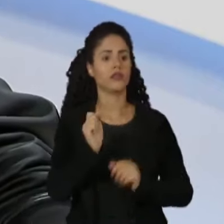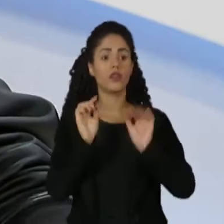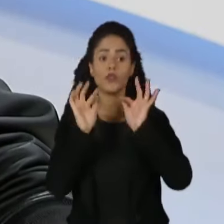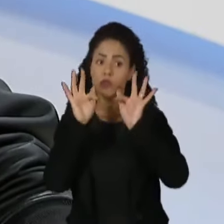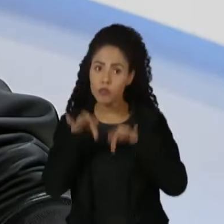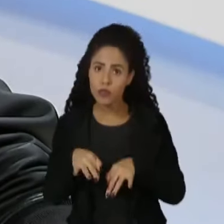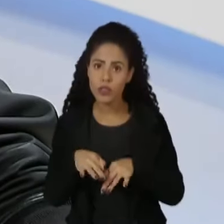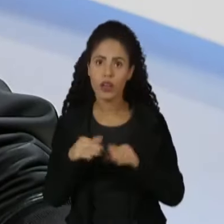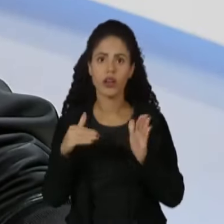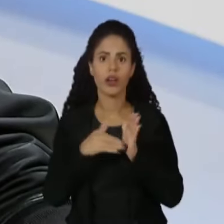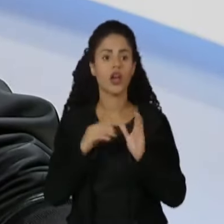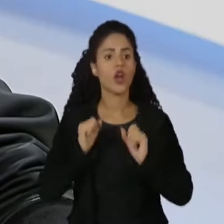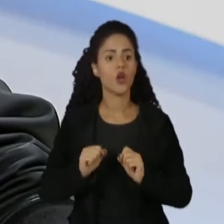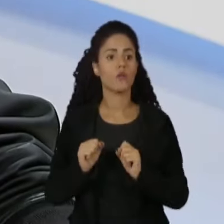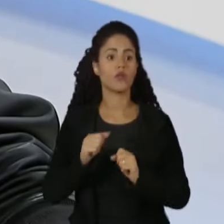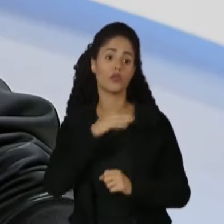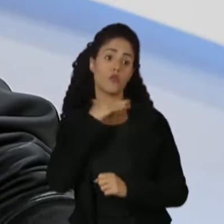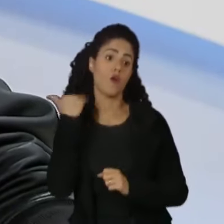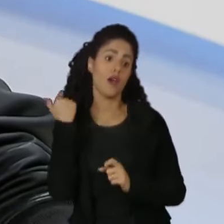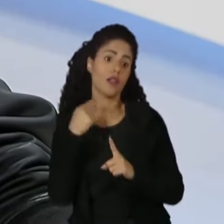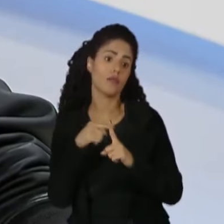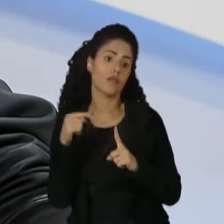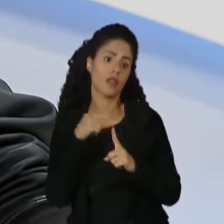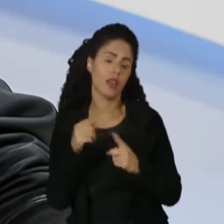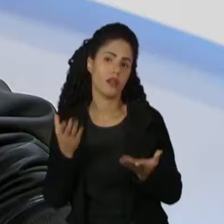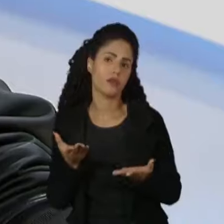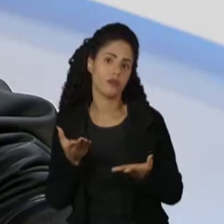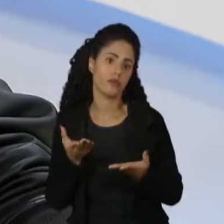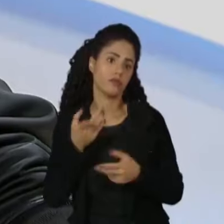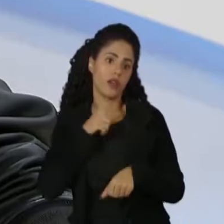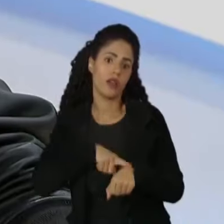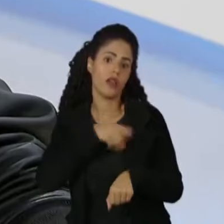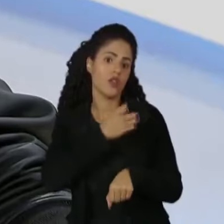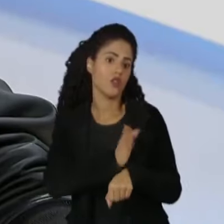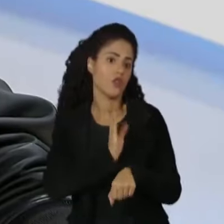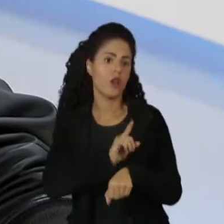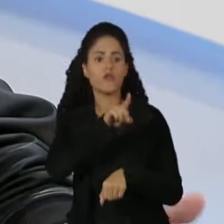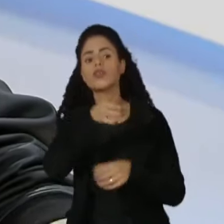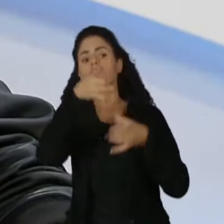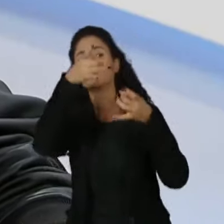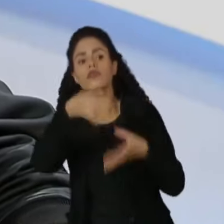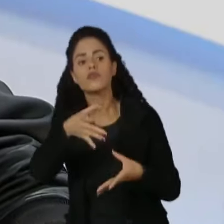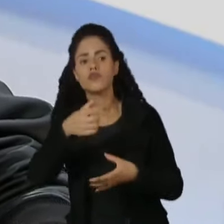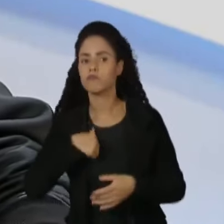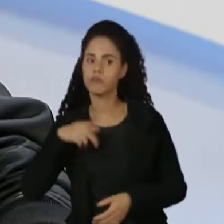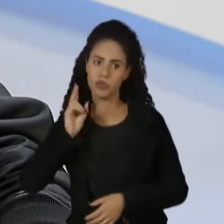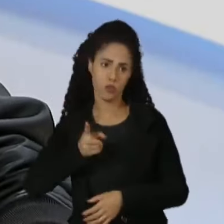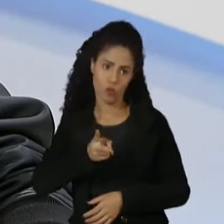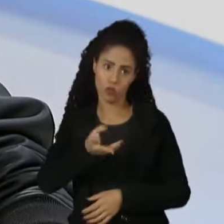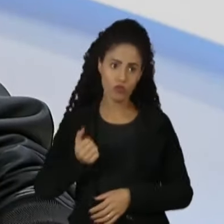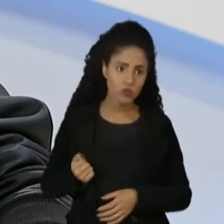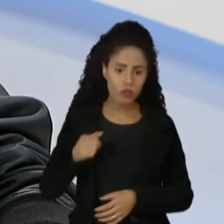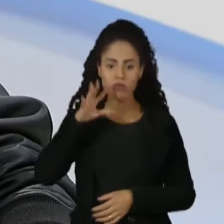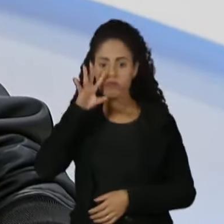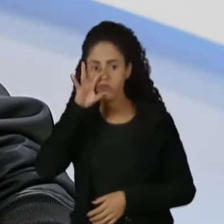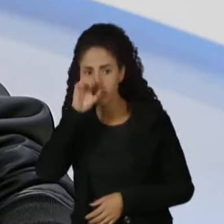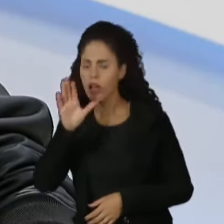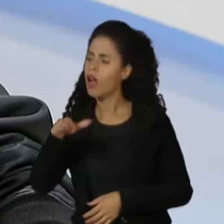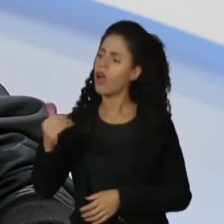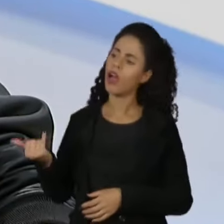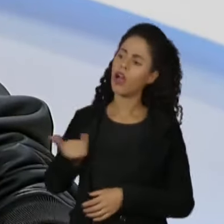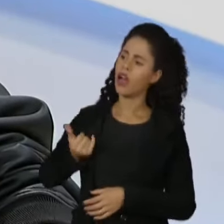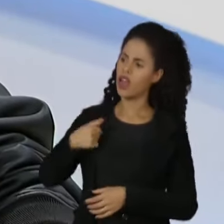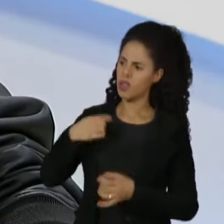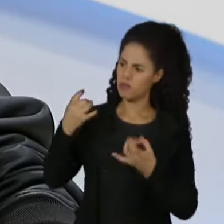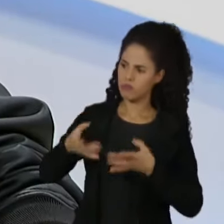eu posso morrer no meio do mandato, porque toda hora tem gente dizendo, Datena, você vai desistir, e eu continuo, Datena, você vai desistir,